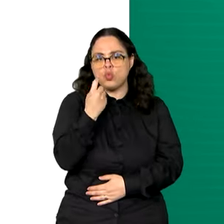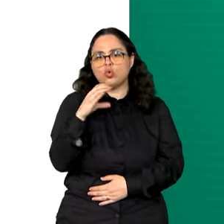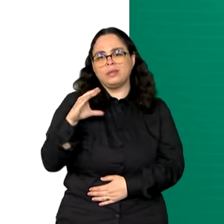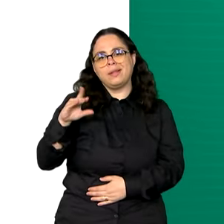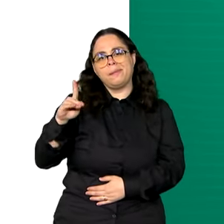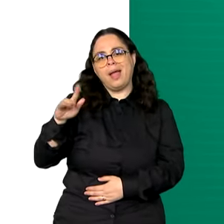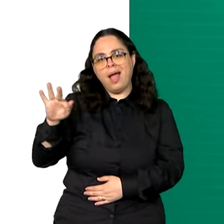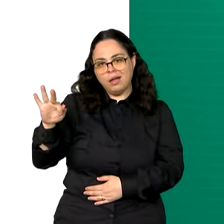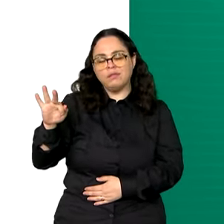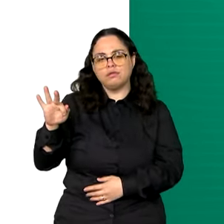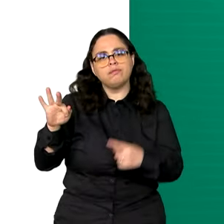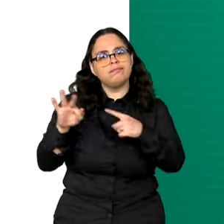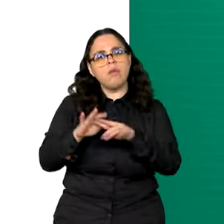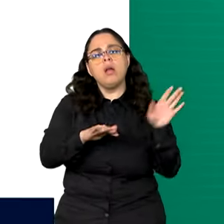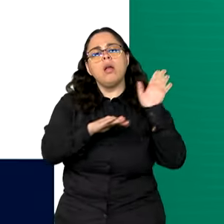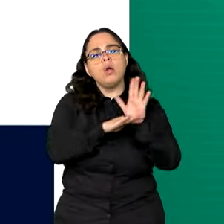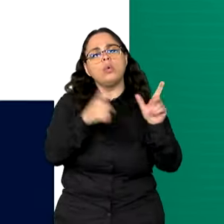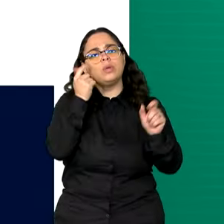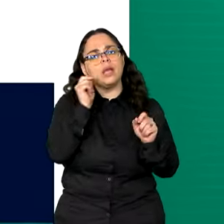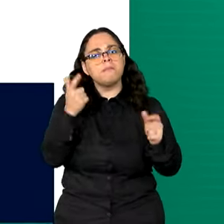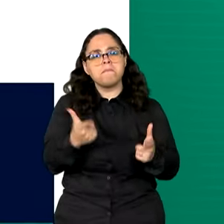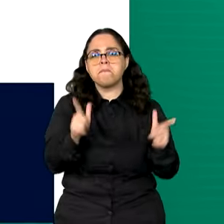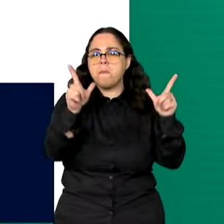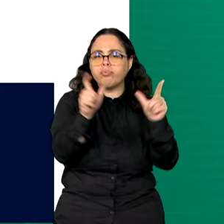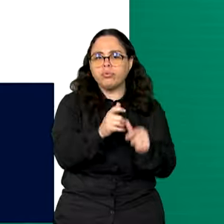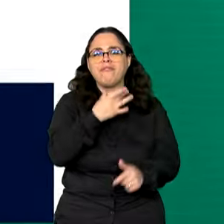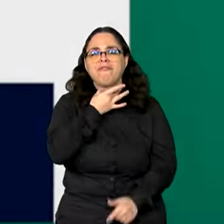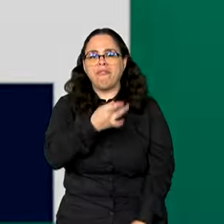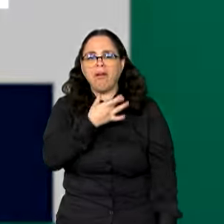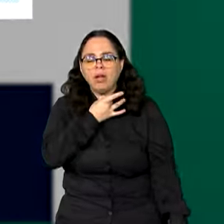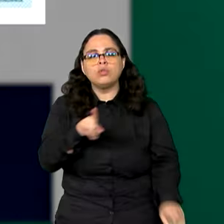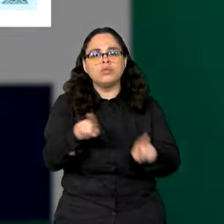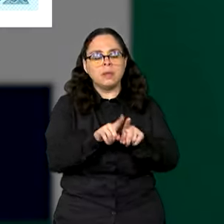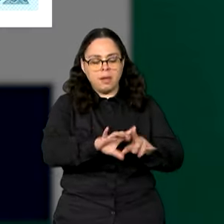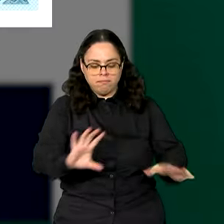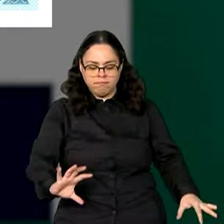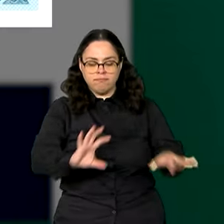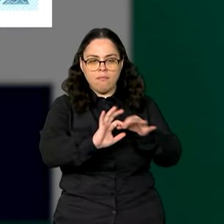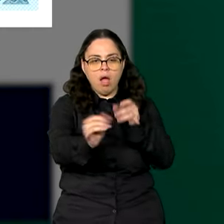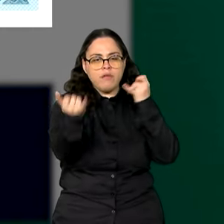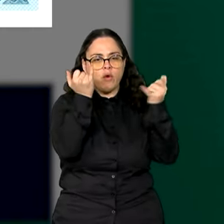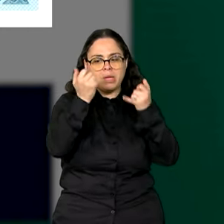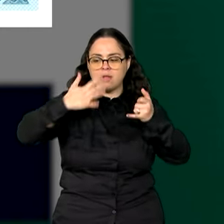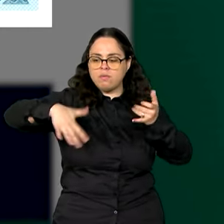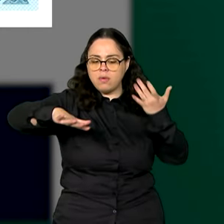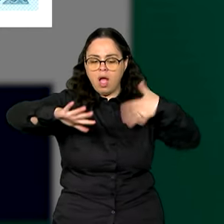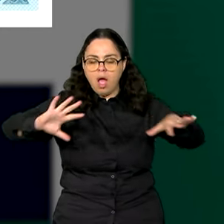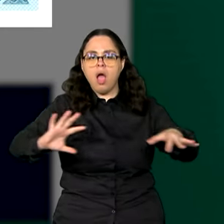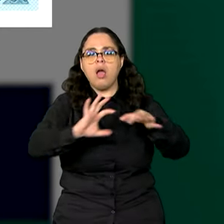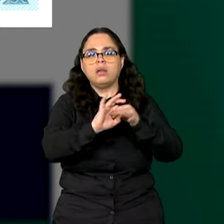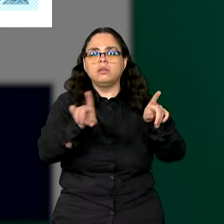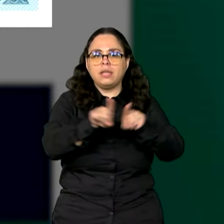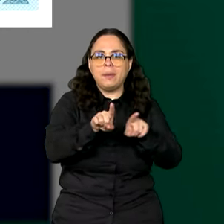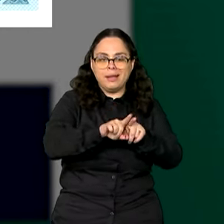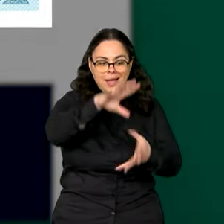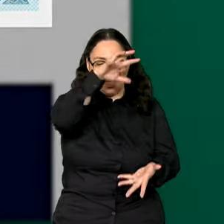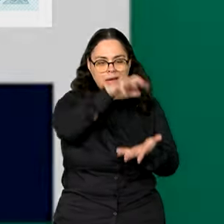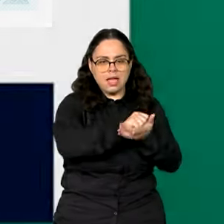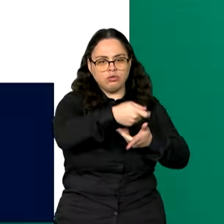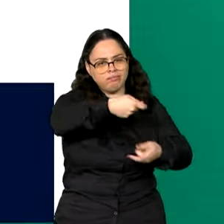CPF. Além de ajudar a combater fraudes, vai permitir a integração de dados e a melhoria de cadastros